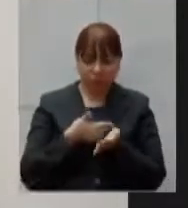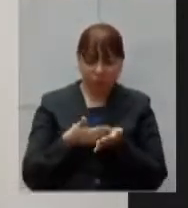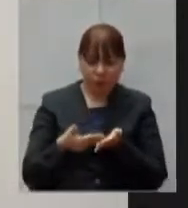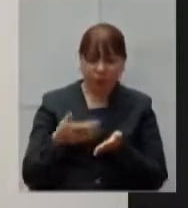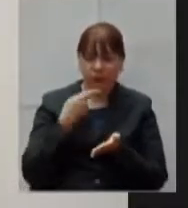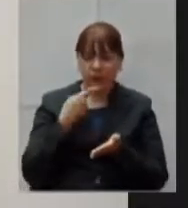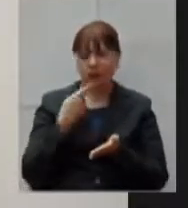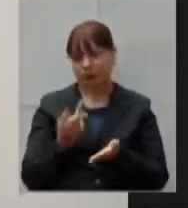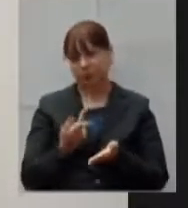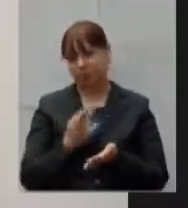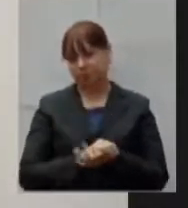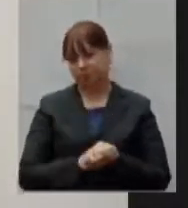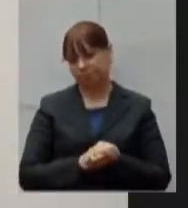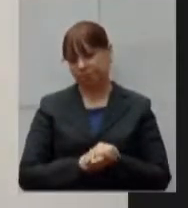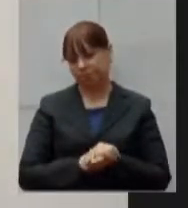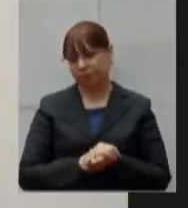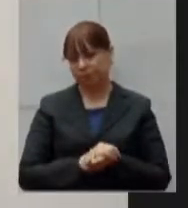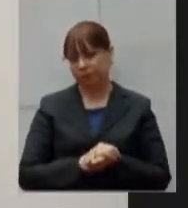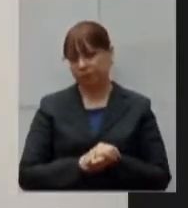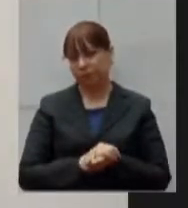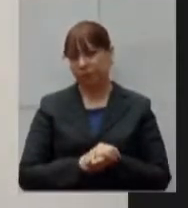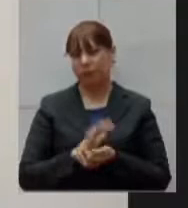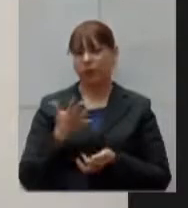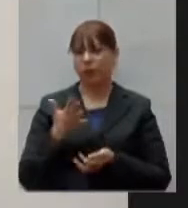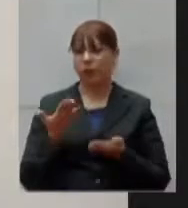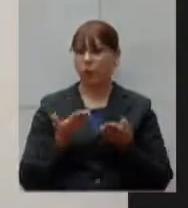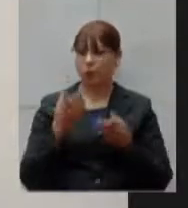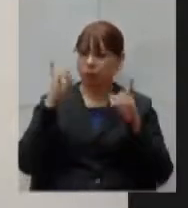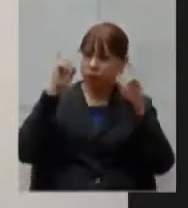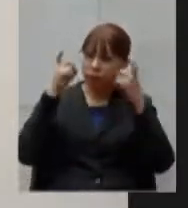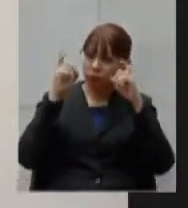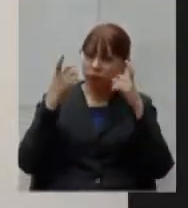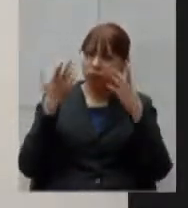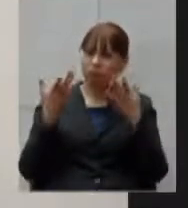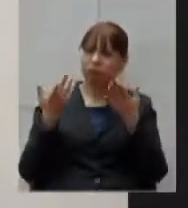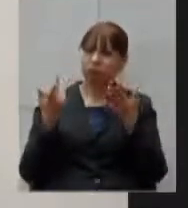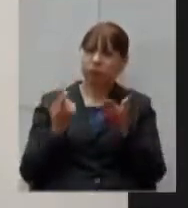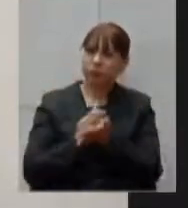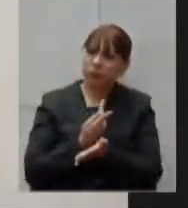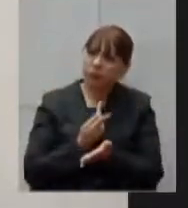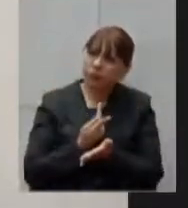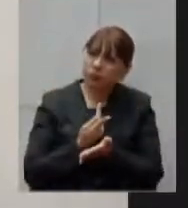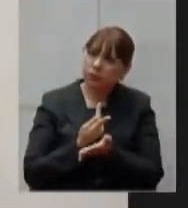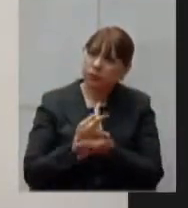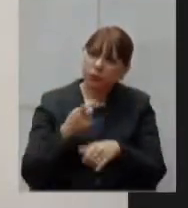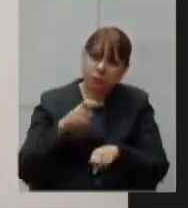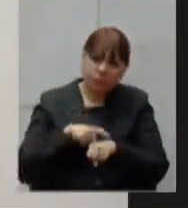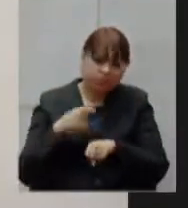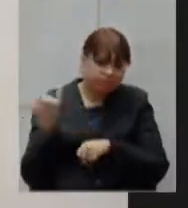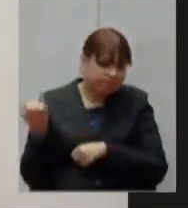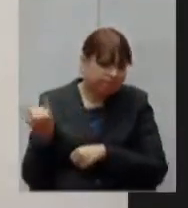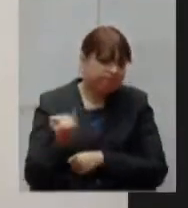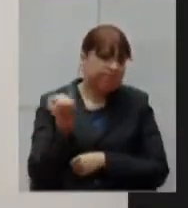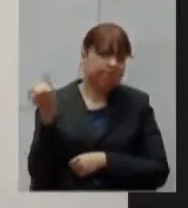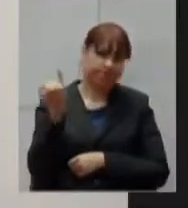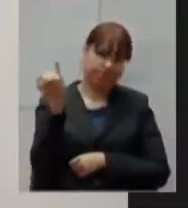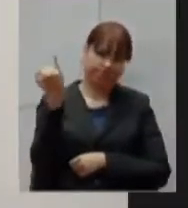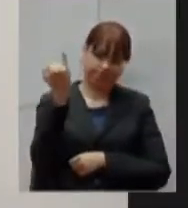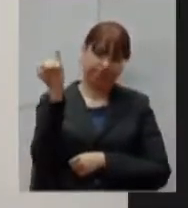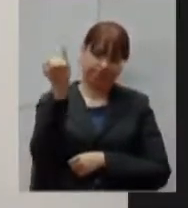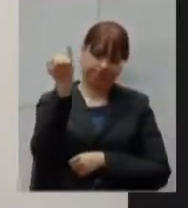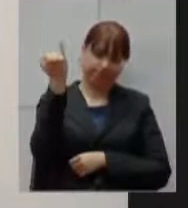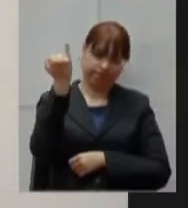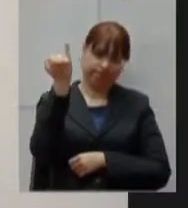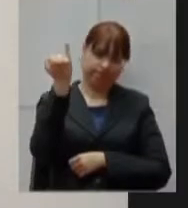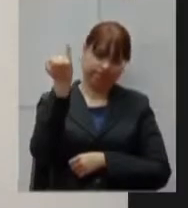dizendo que talvez essa audiência esteja sendo realizada num momento crucial da